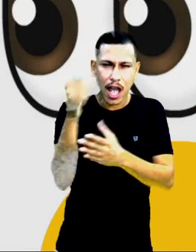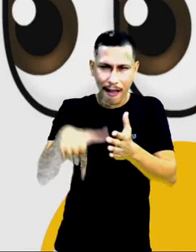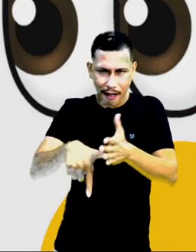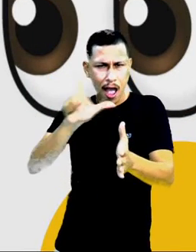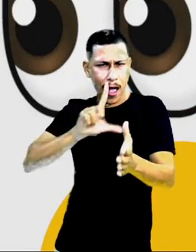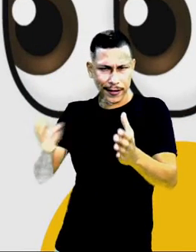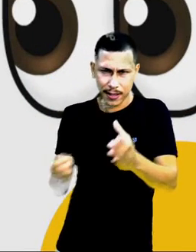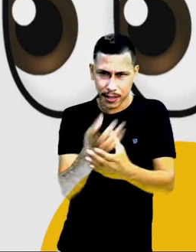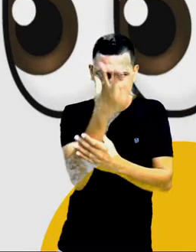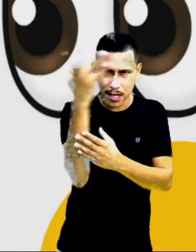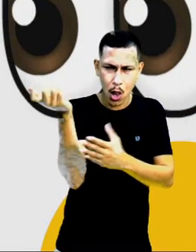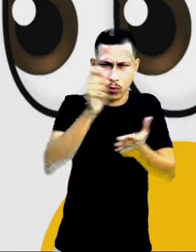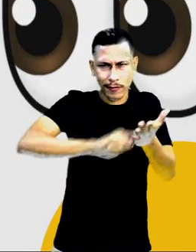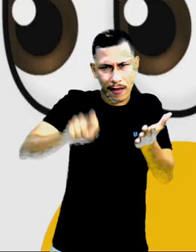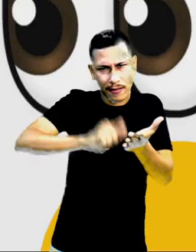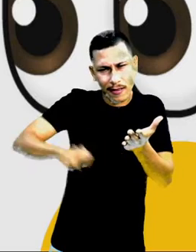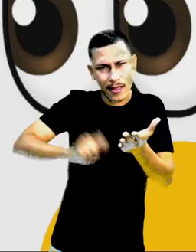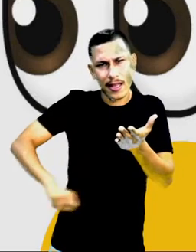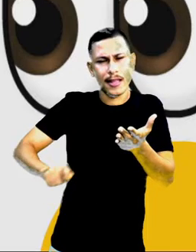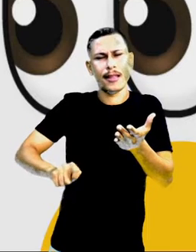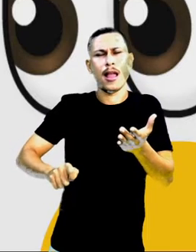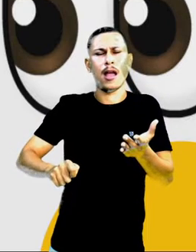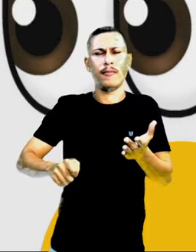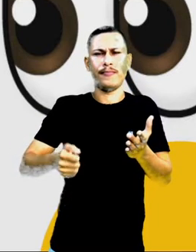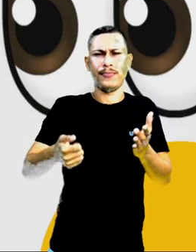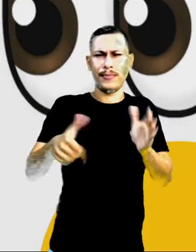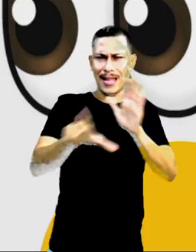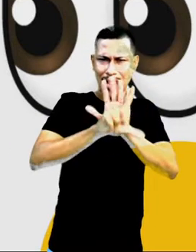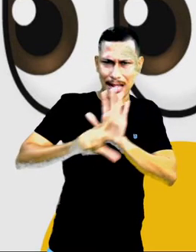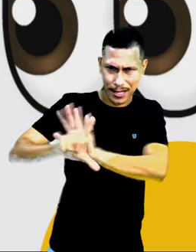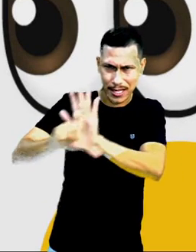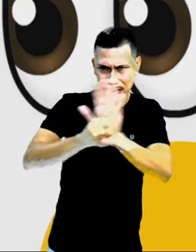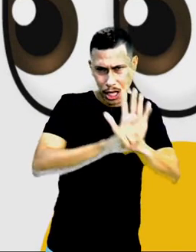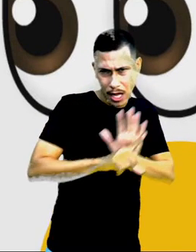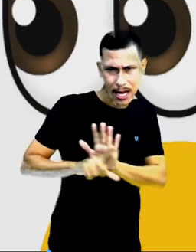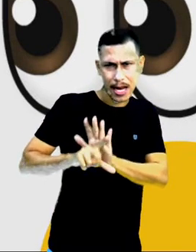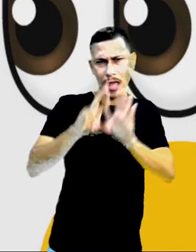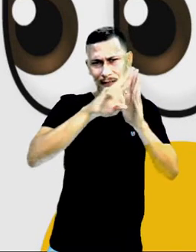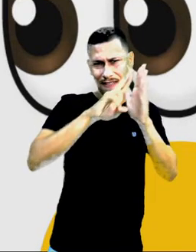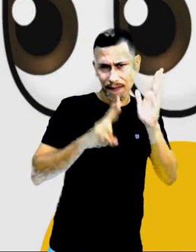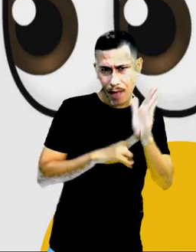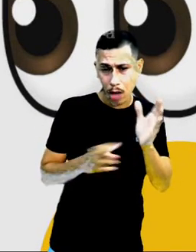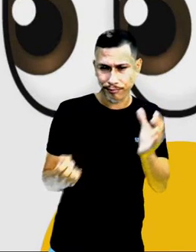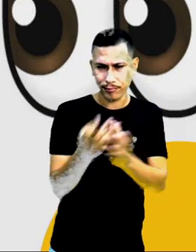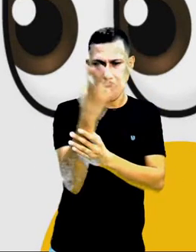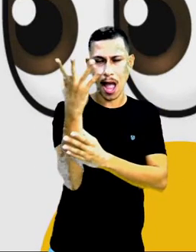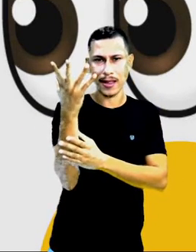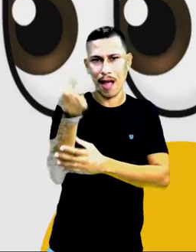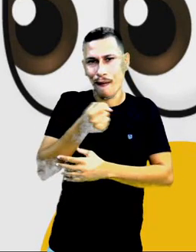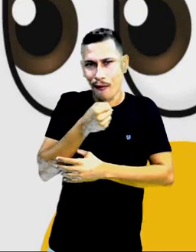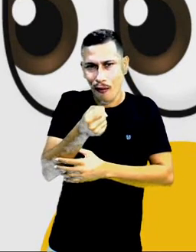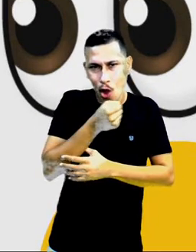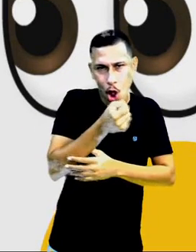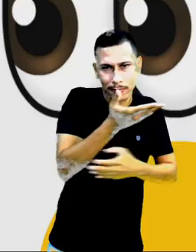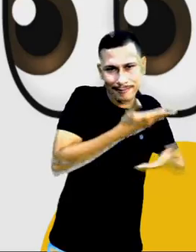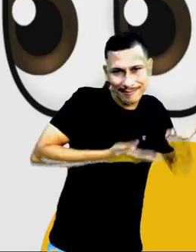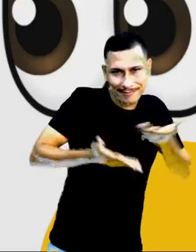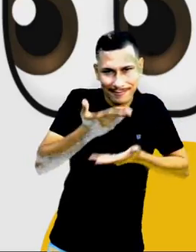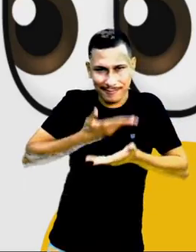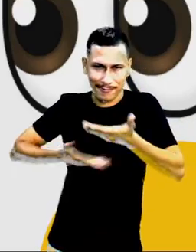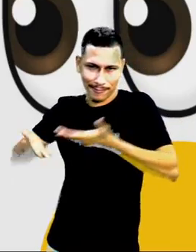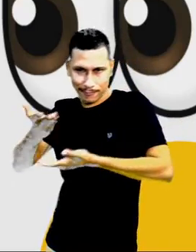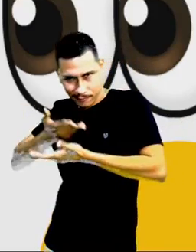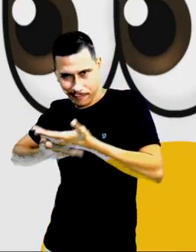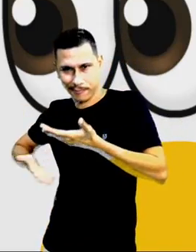4 mil anos, as leis e normas eram estabelecidas oralmente. Então não tinha um papel, não tinha algo escrito,